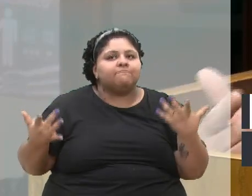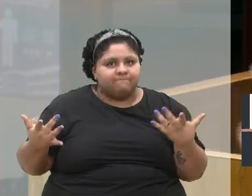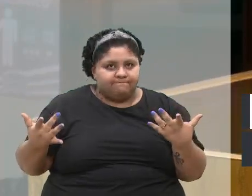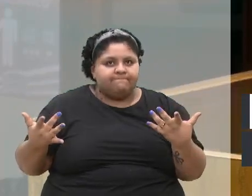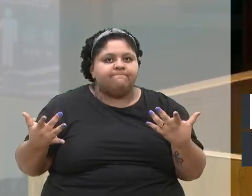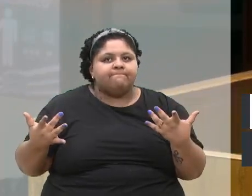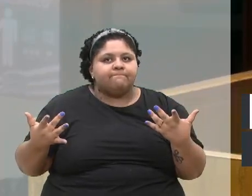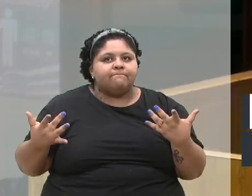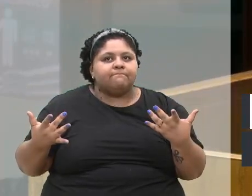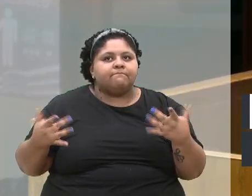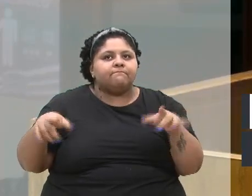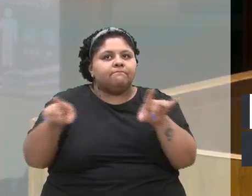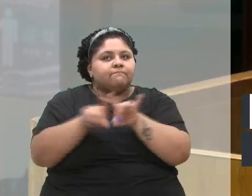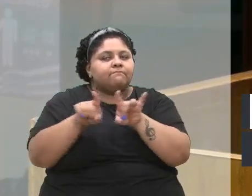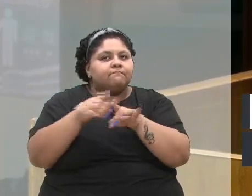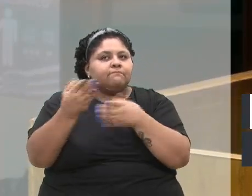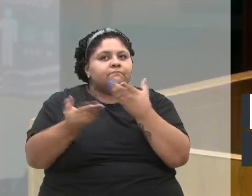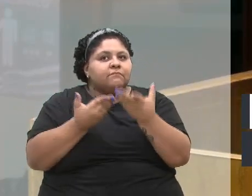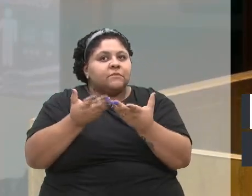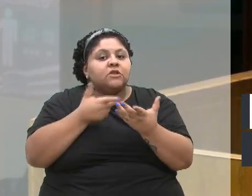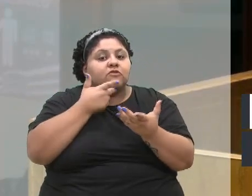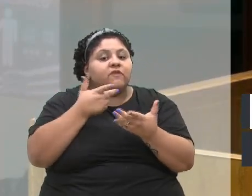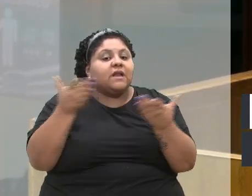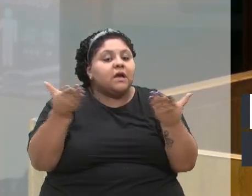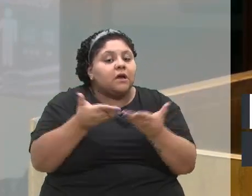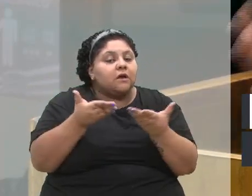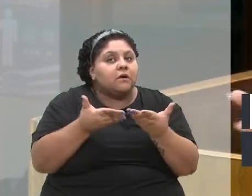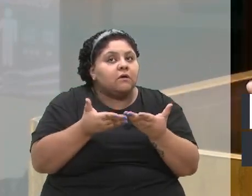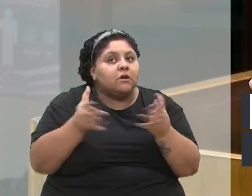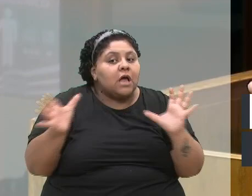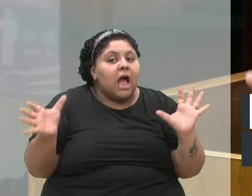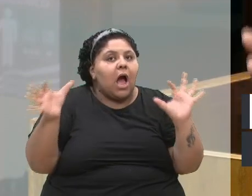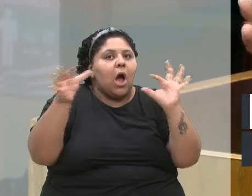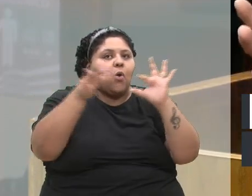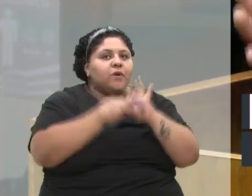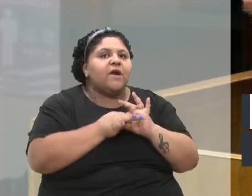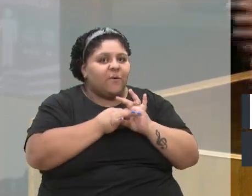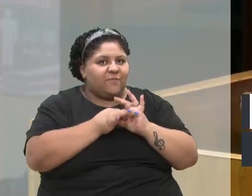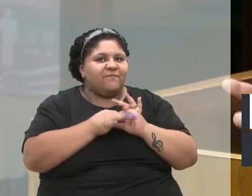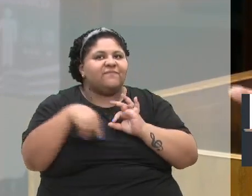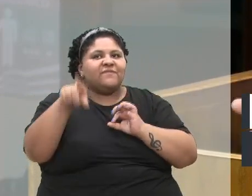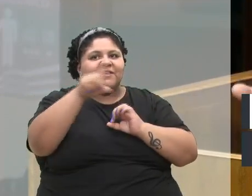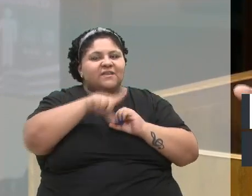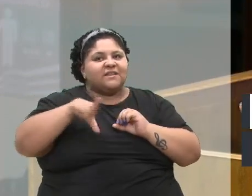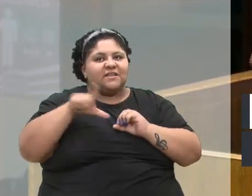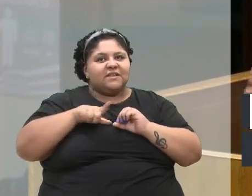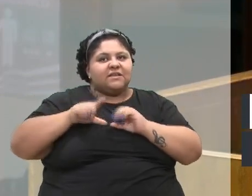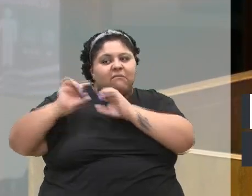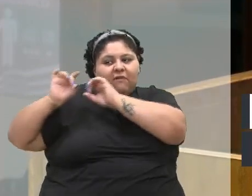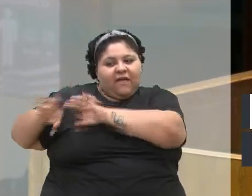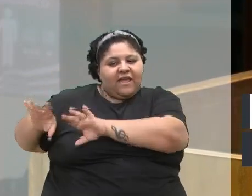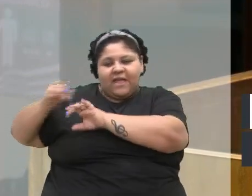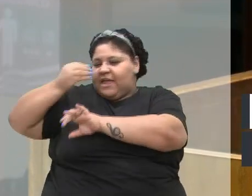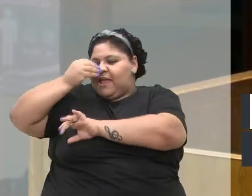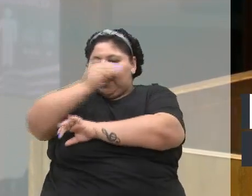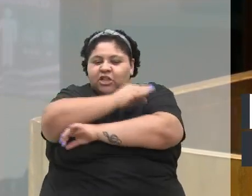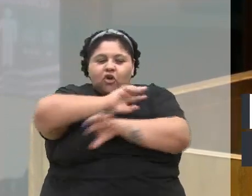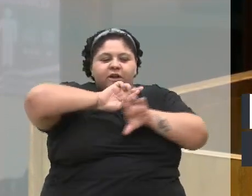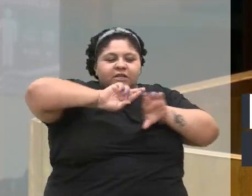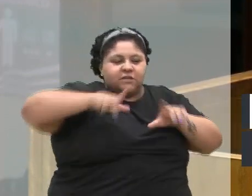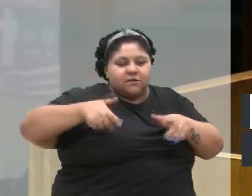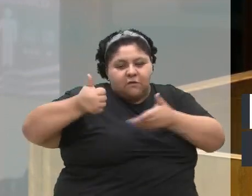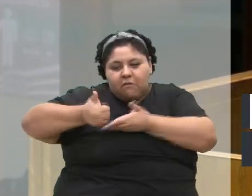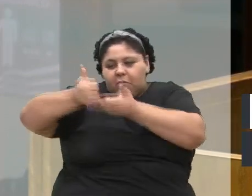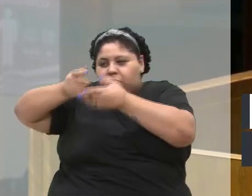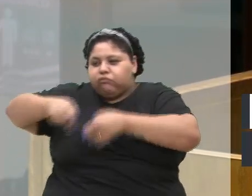e aí vem aquilo que eu acabei de dizer, a união, onde a gente deixa as diferenças de lado, em prol